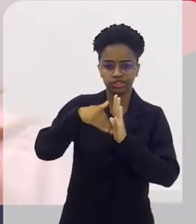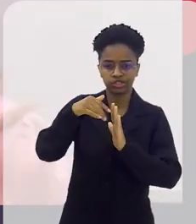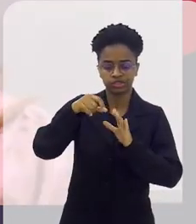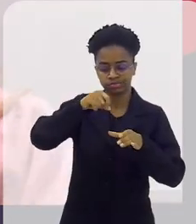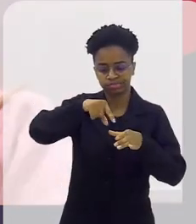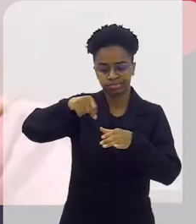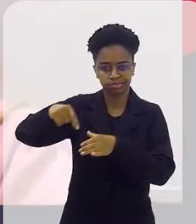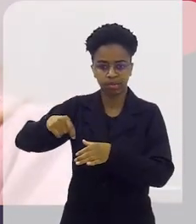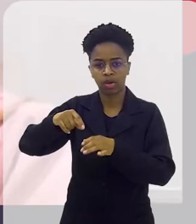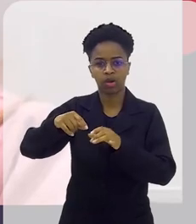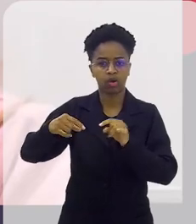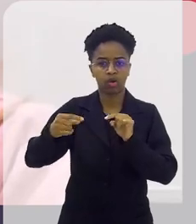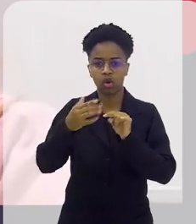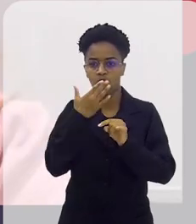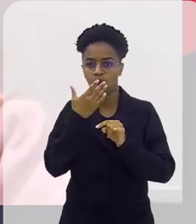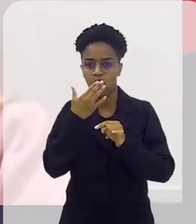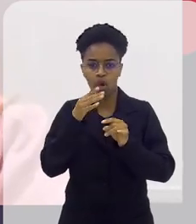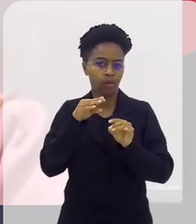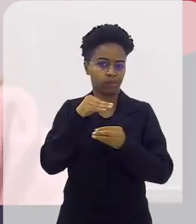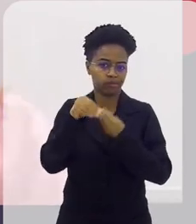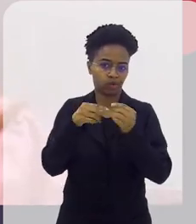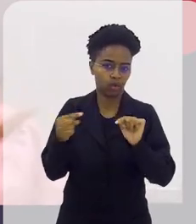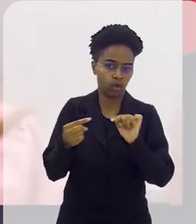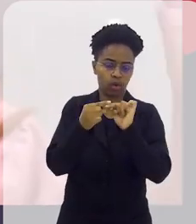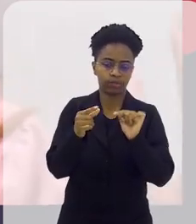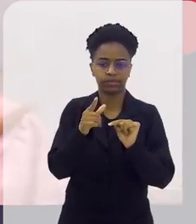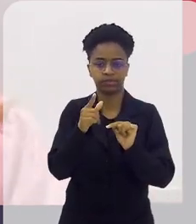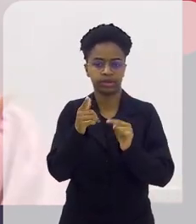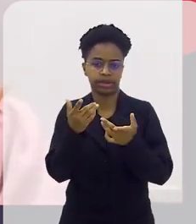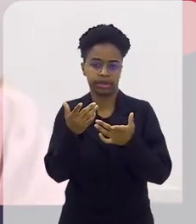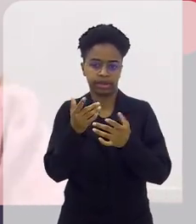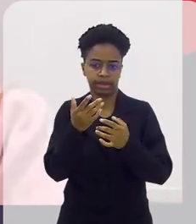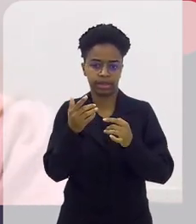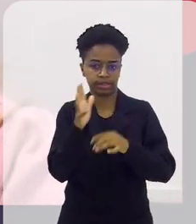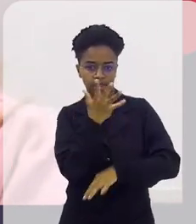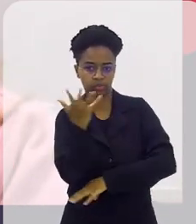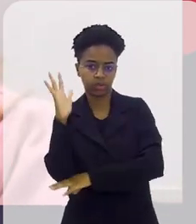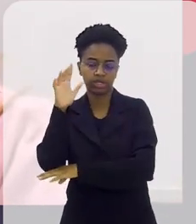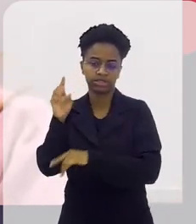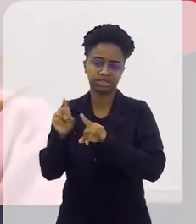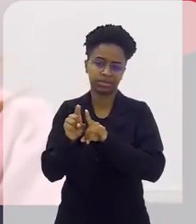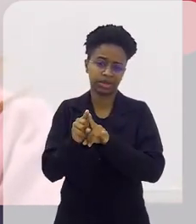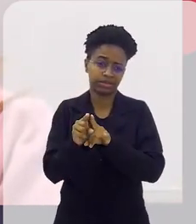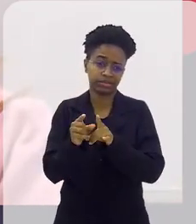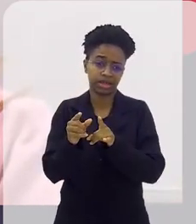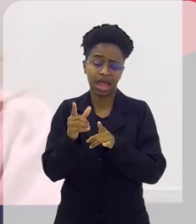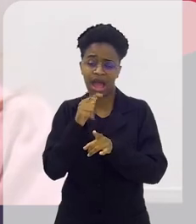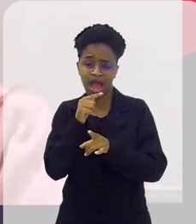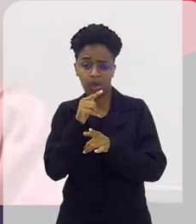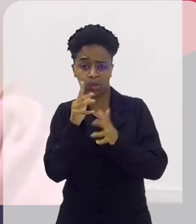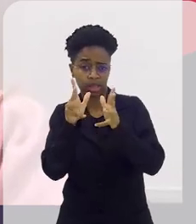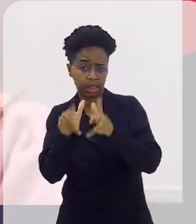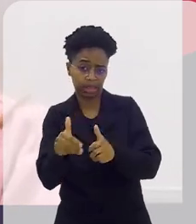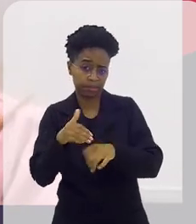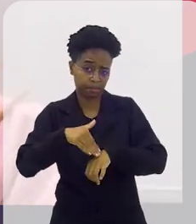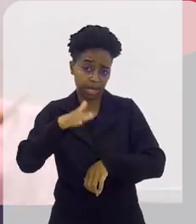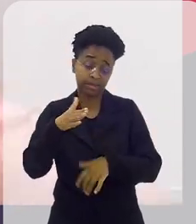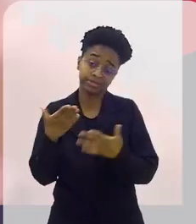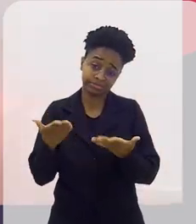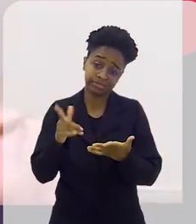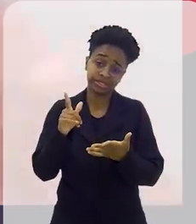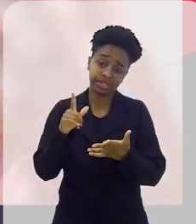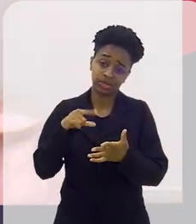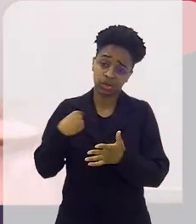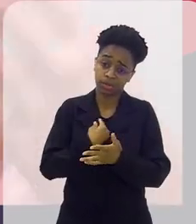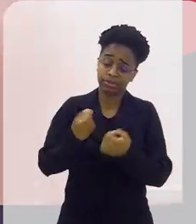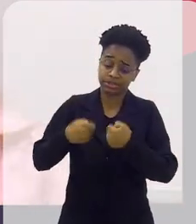ecológicos ou mais eficientes, né? Então, a água, ela sai mais limpa. Então, é isso. É um caminho, né? A